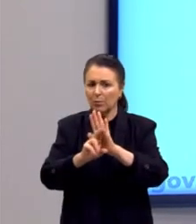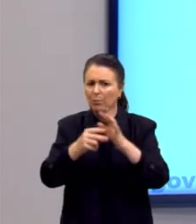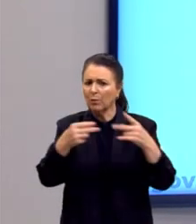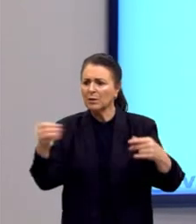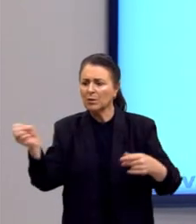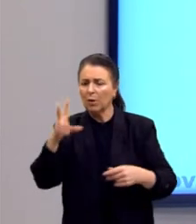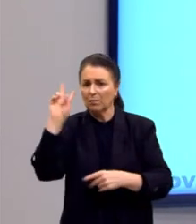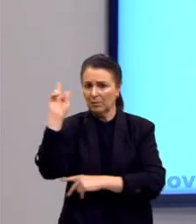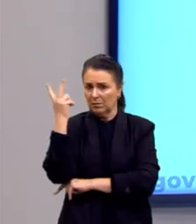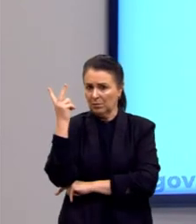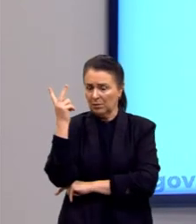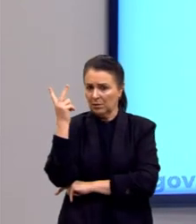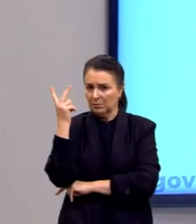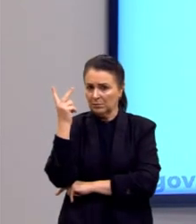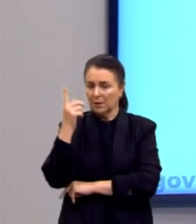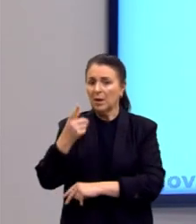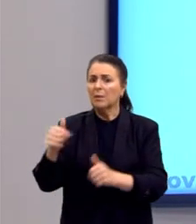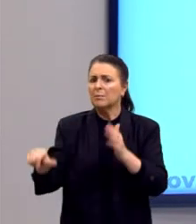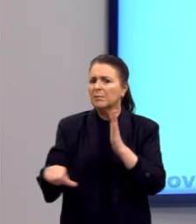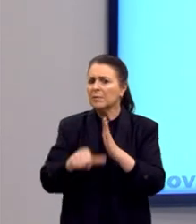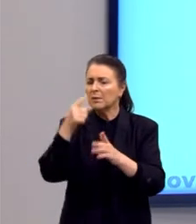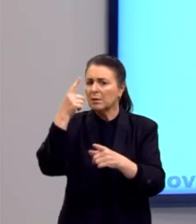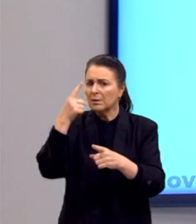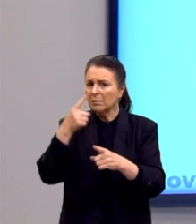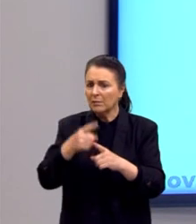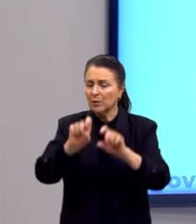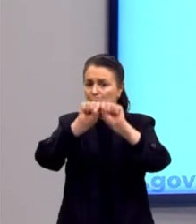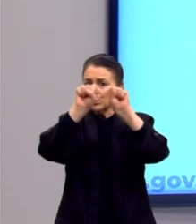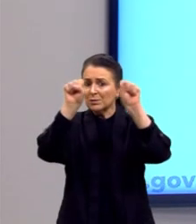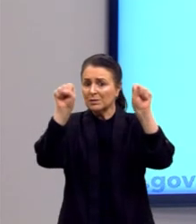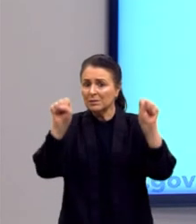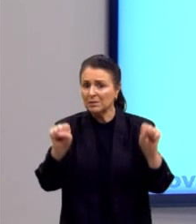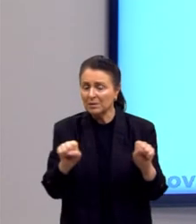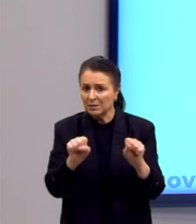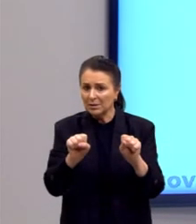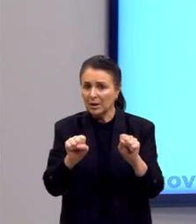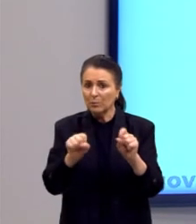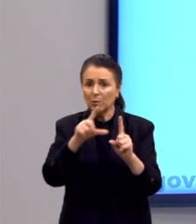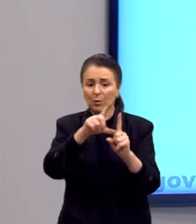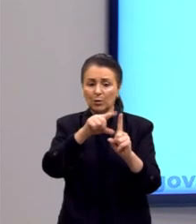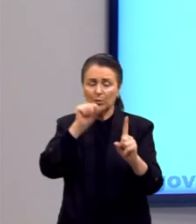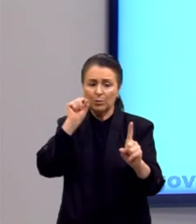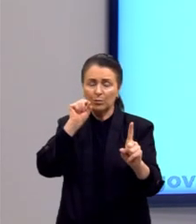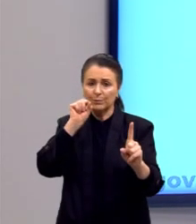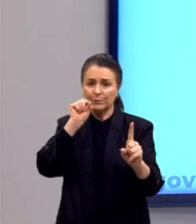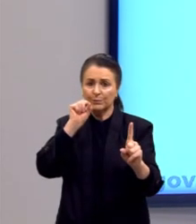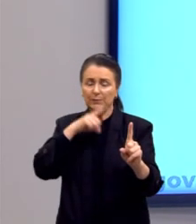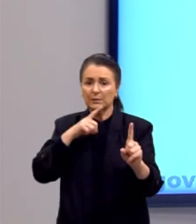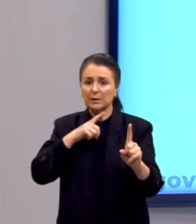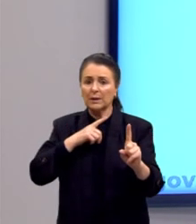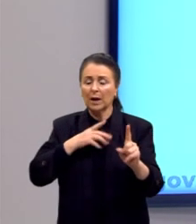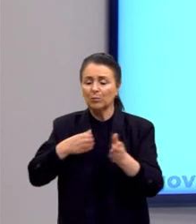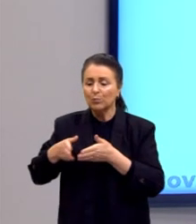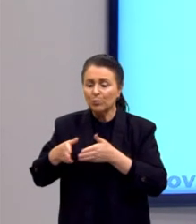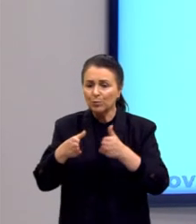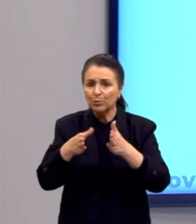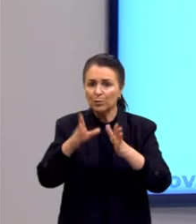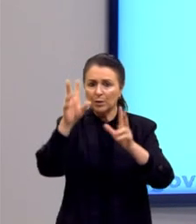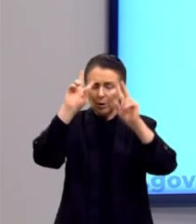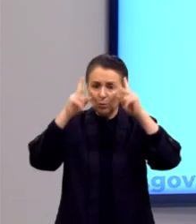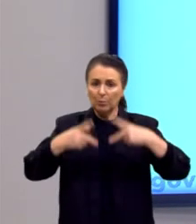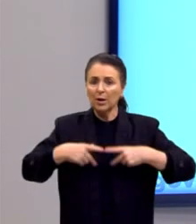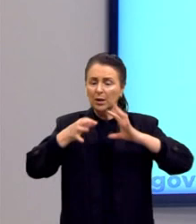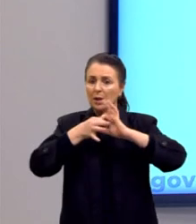na história, na medida em que, pela primeira vez, um sistema de princípios fundamentais da conduta humana foi livre e